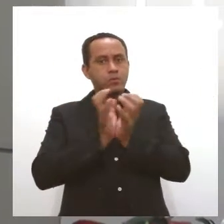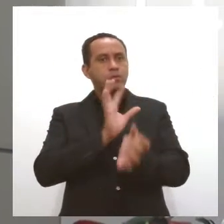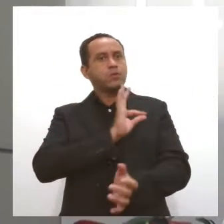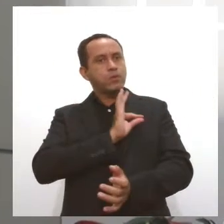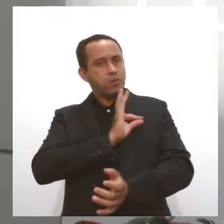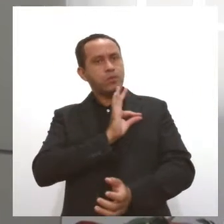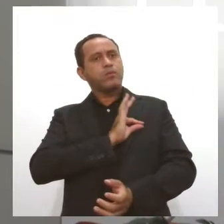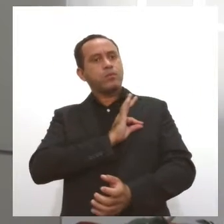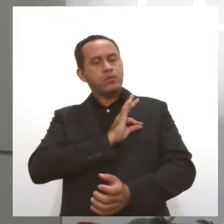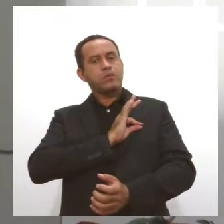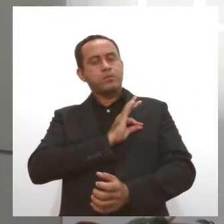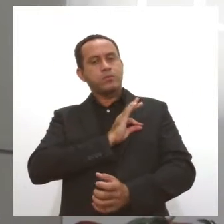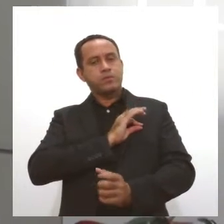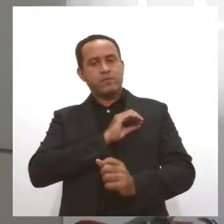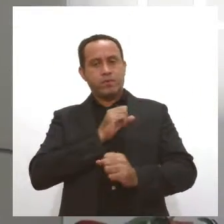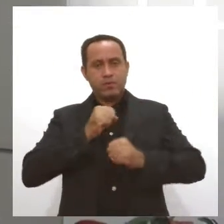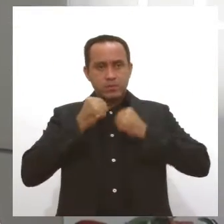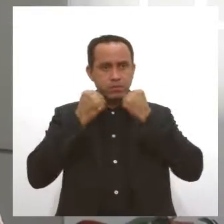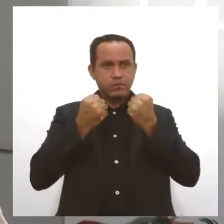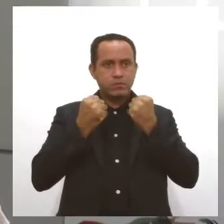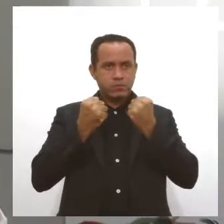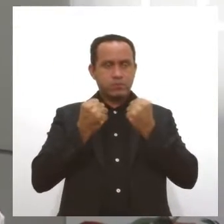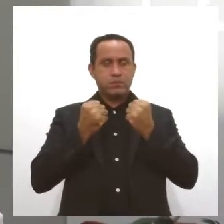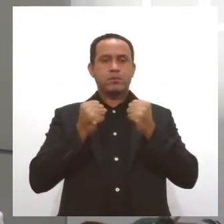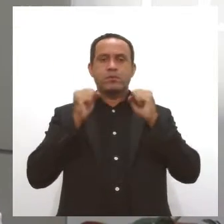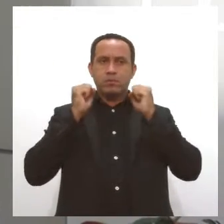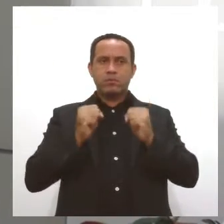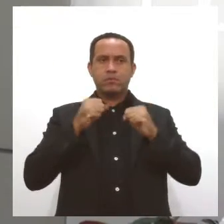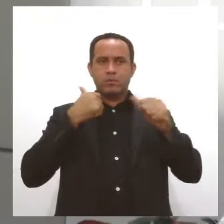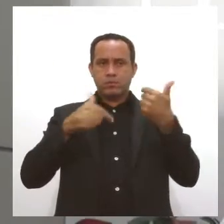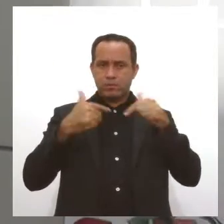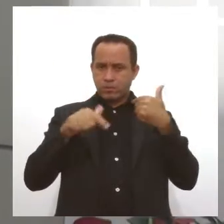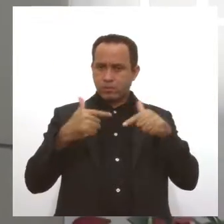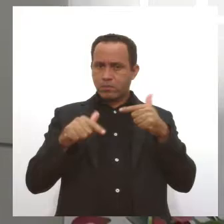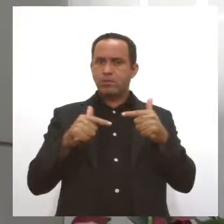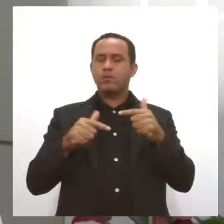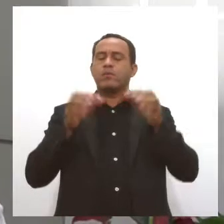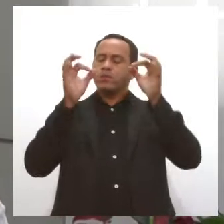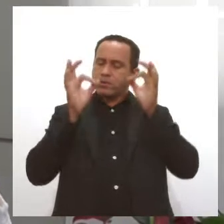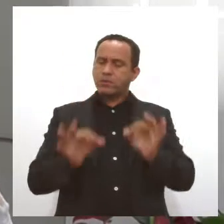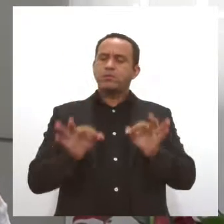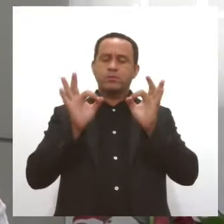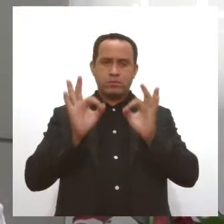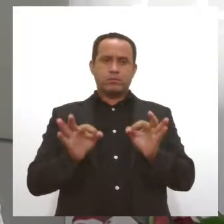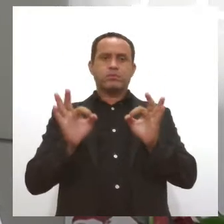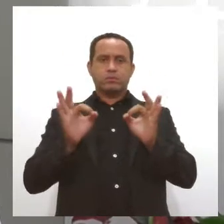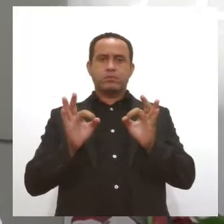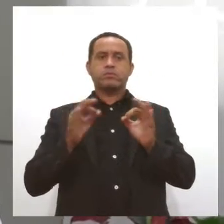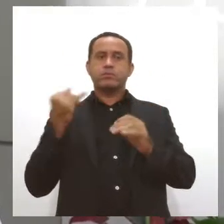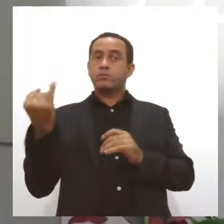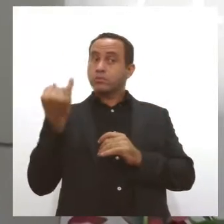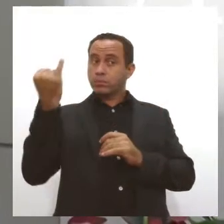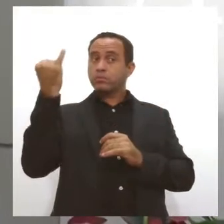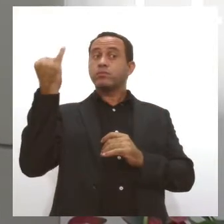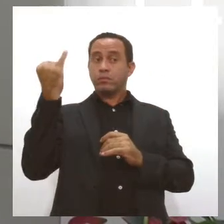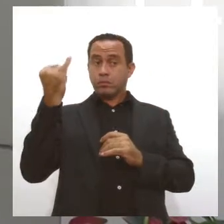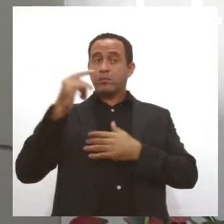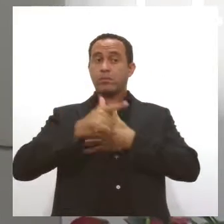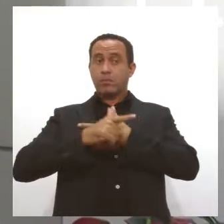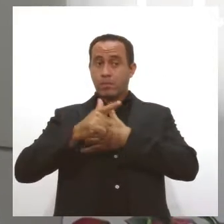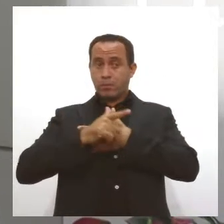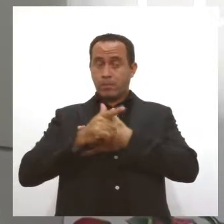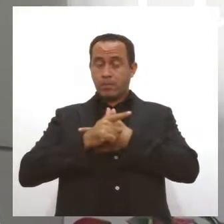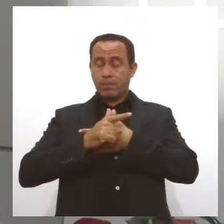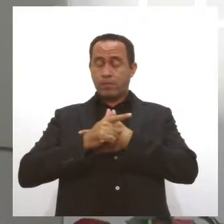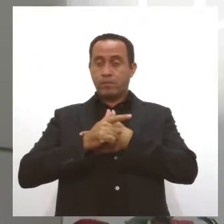sabemos que eles são mal remunerados, têm condições de trabalho não muitas vezes dignas com as suas funções, com as suas importantes funções. E é um passo que o